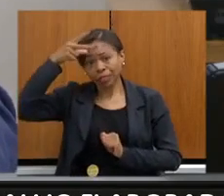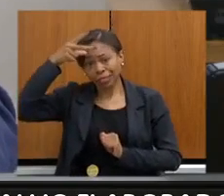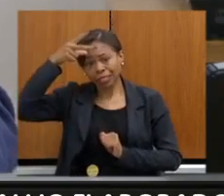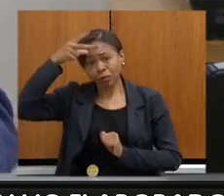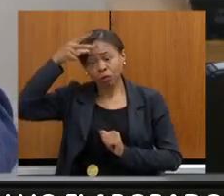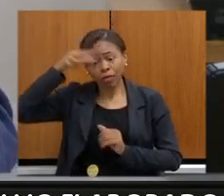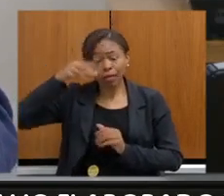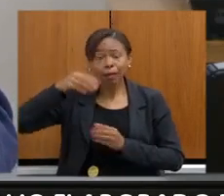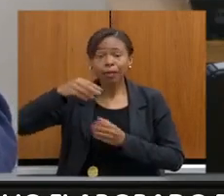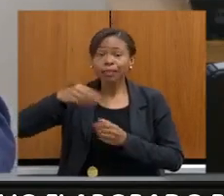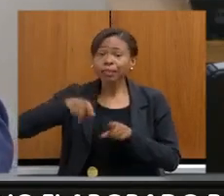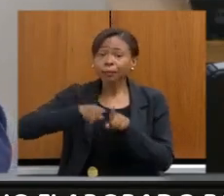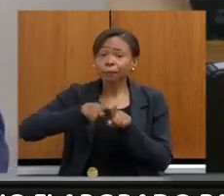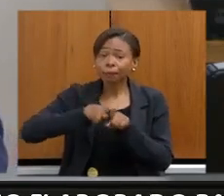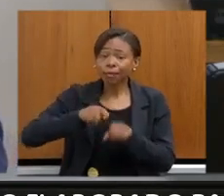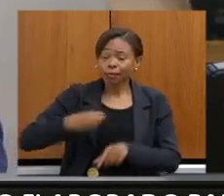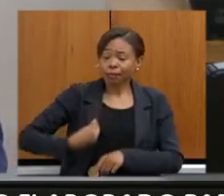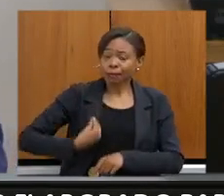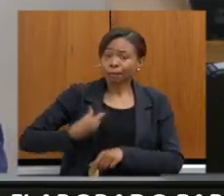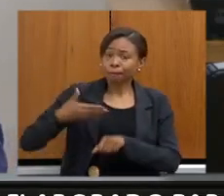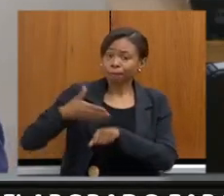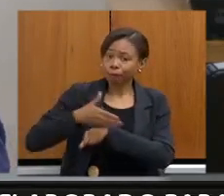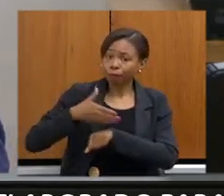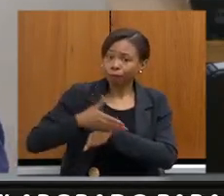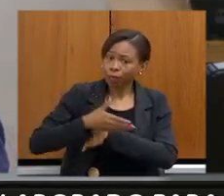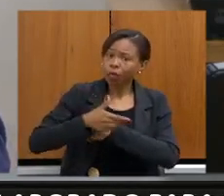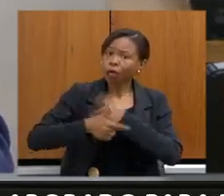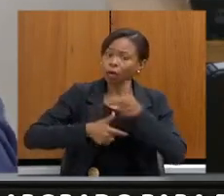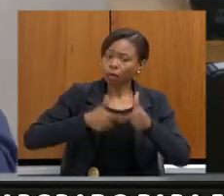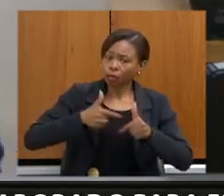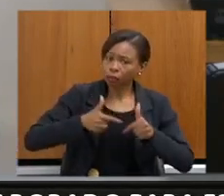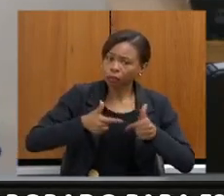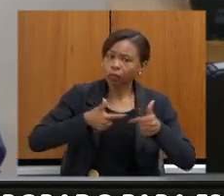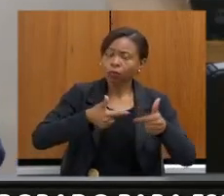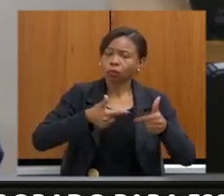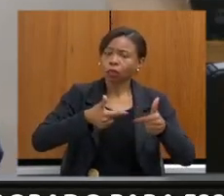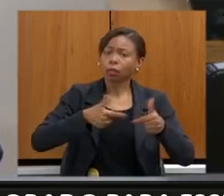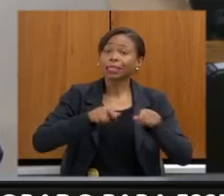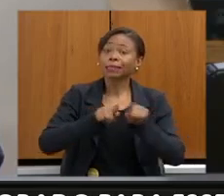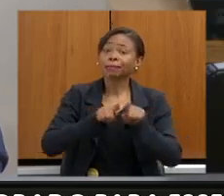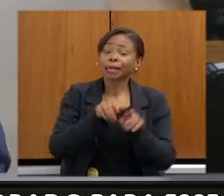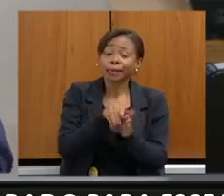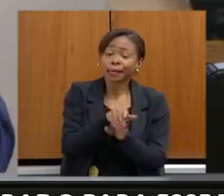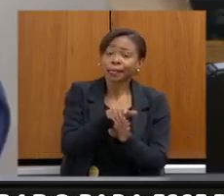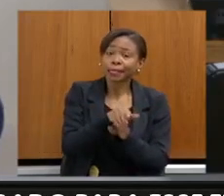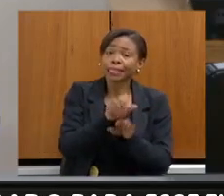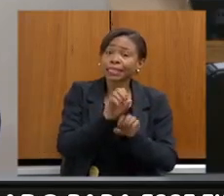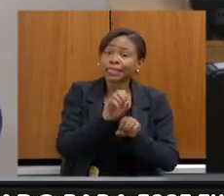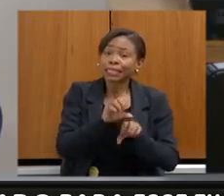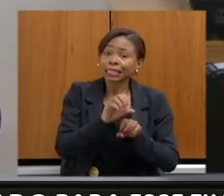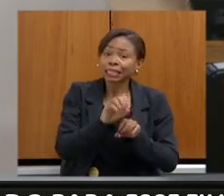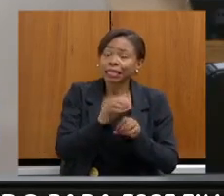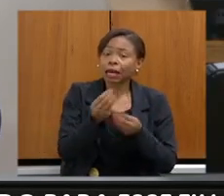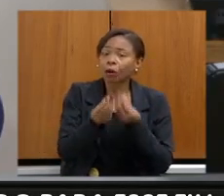municípios nesses desafios, e também o trabalho de educação ambiental com a sociedade.